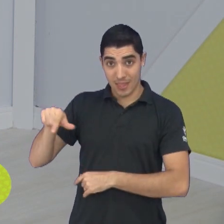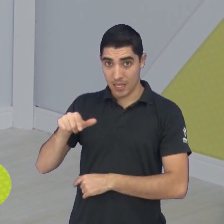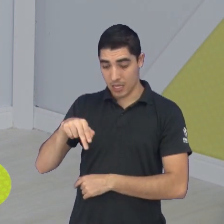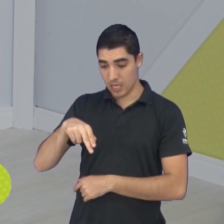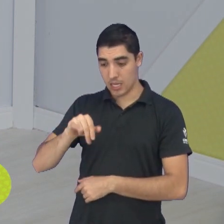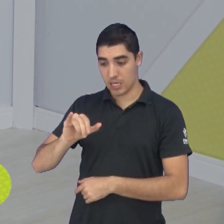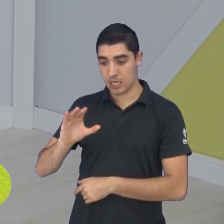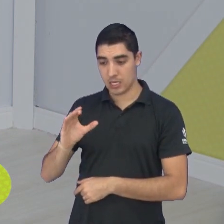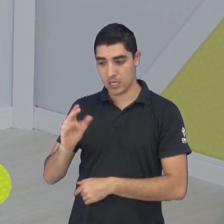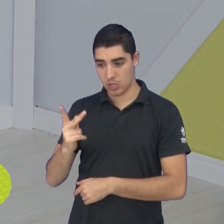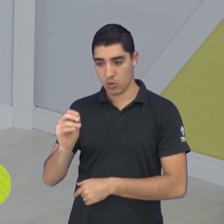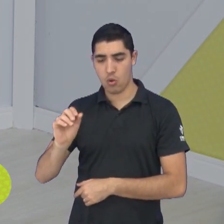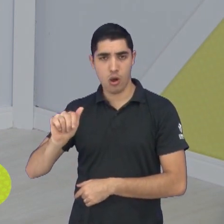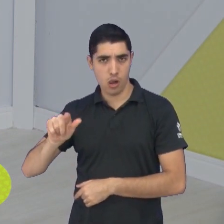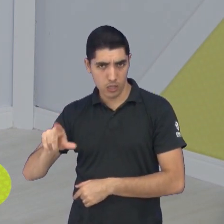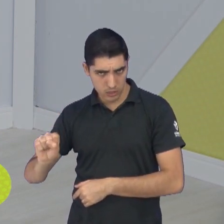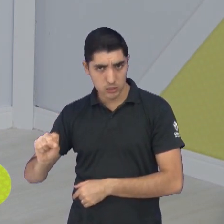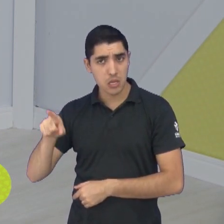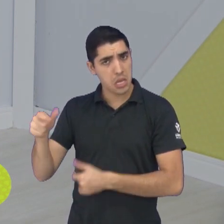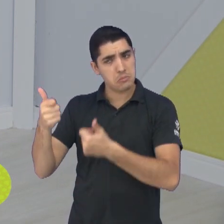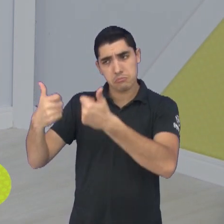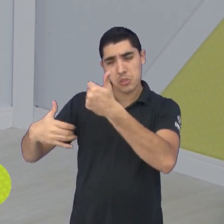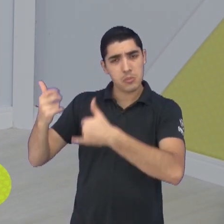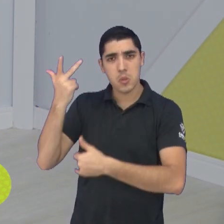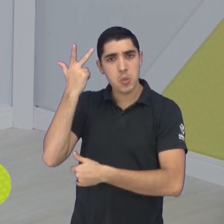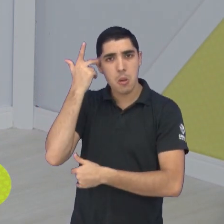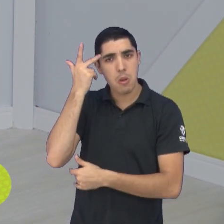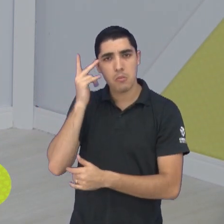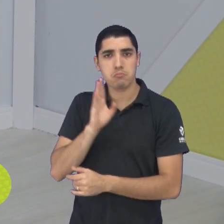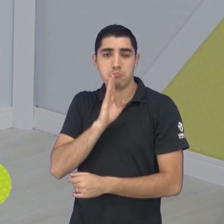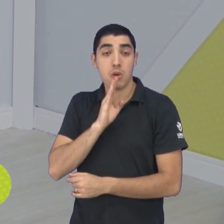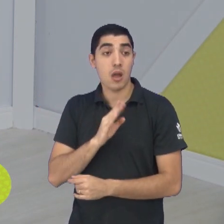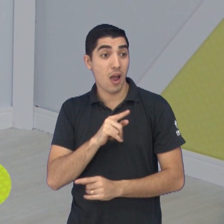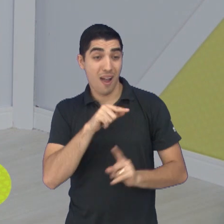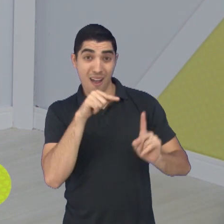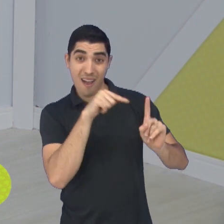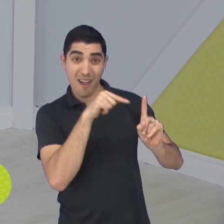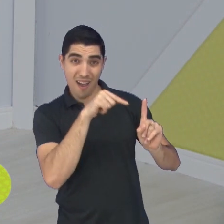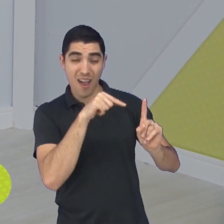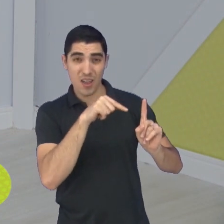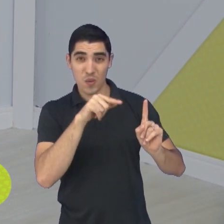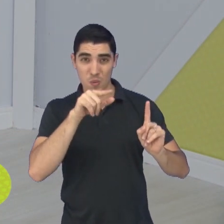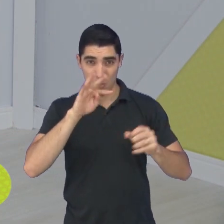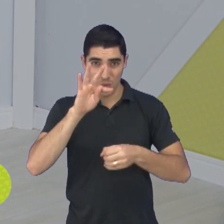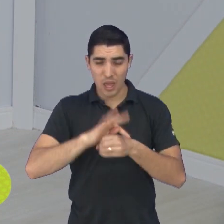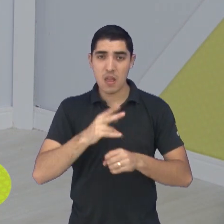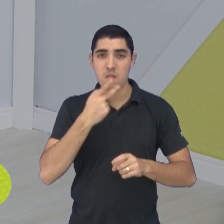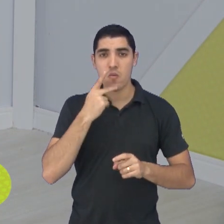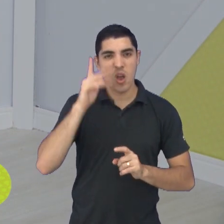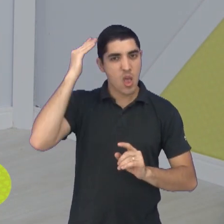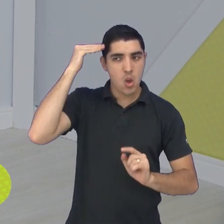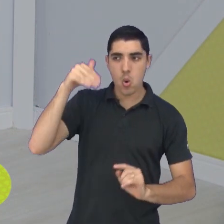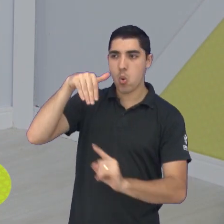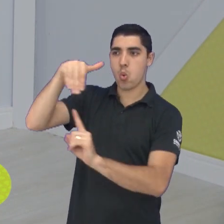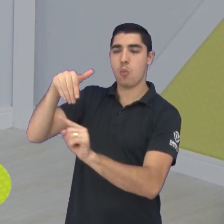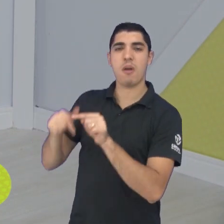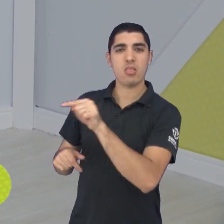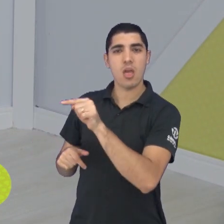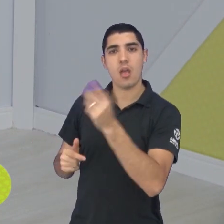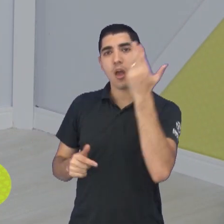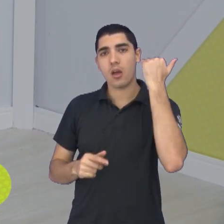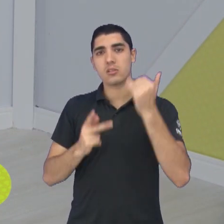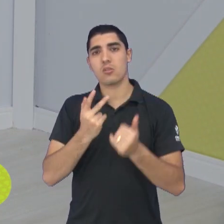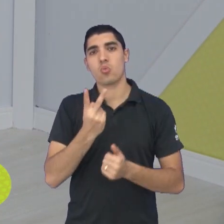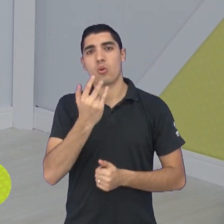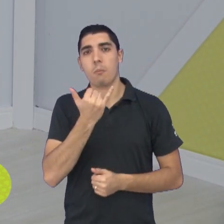foi bastante polido nas suas palavras e ele meio que culpou o Nicolas aí de duas bolas perdidas e o São José acabou tomando os gols. Em